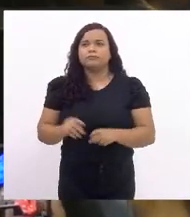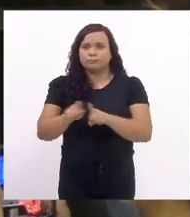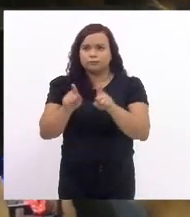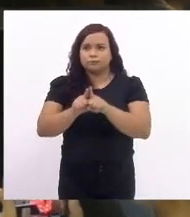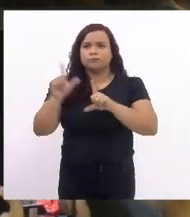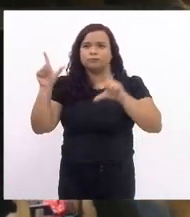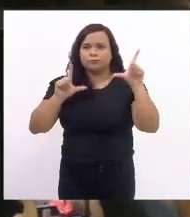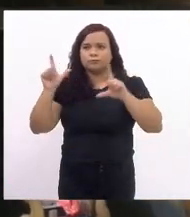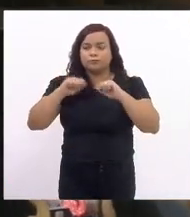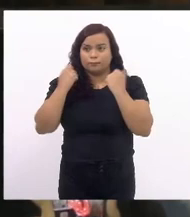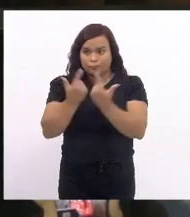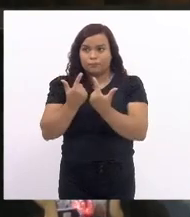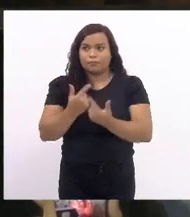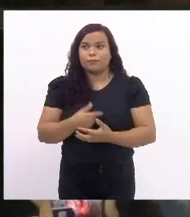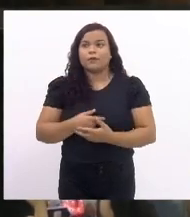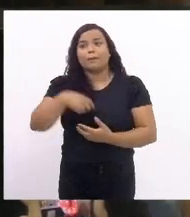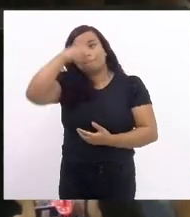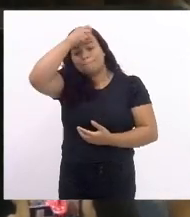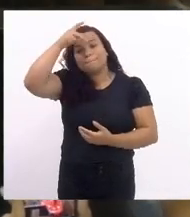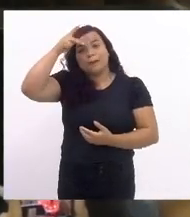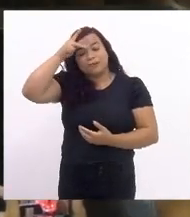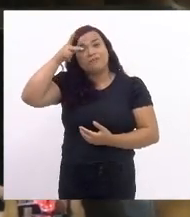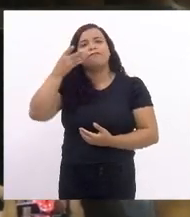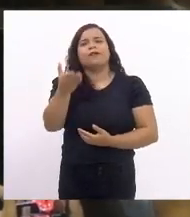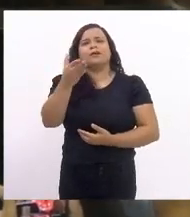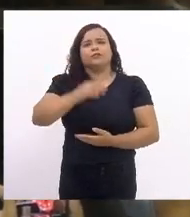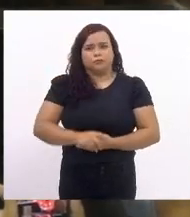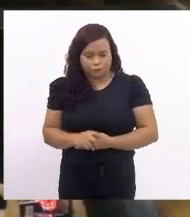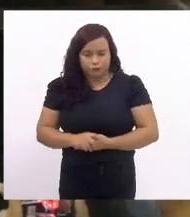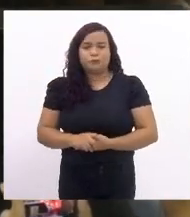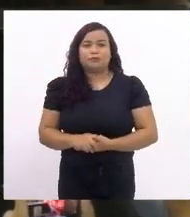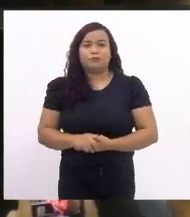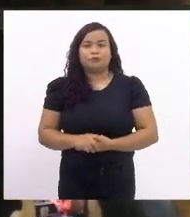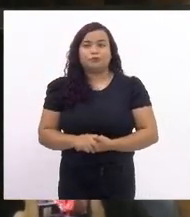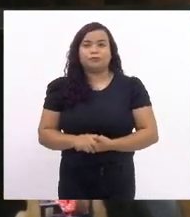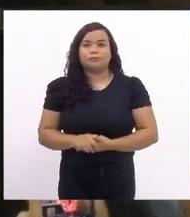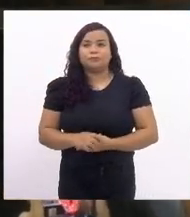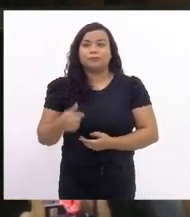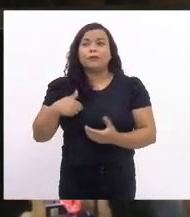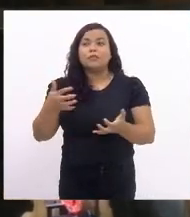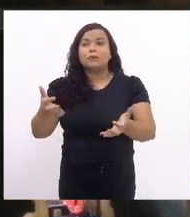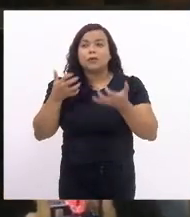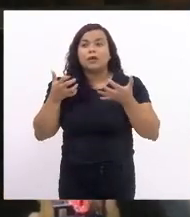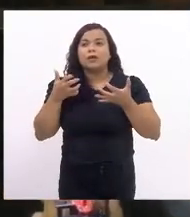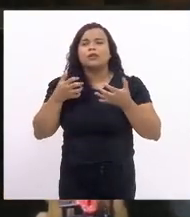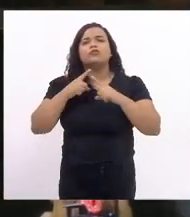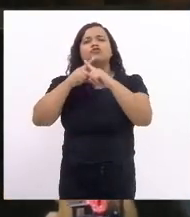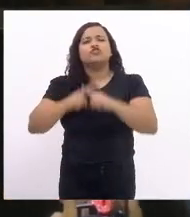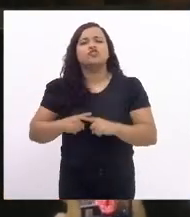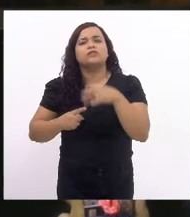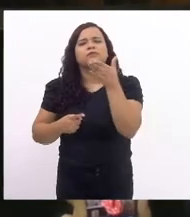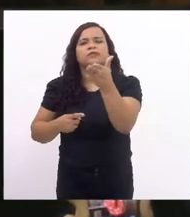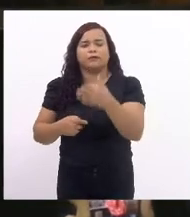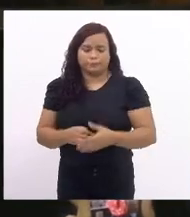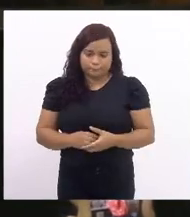TV Era Lérgio. Prefeito, eu queria fazer um desafio ao senhor.